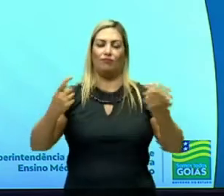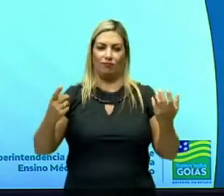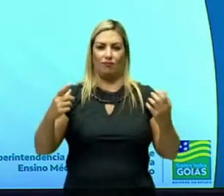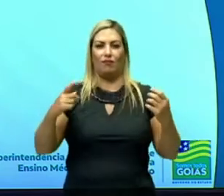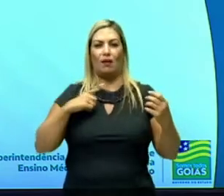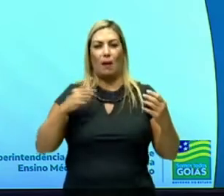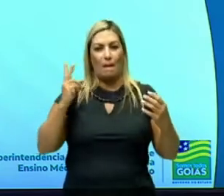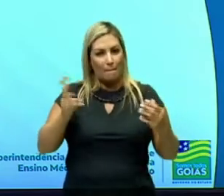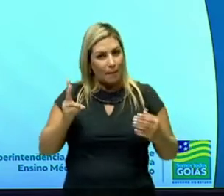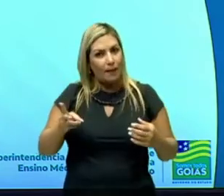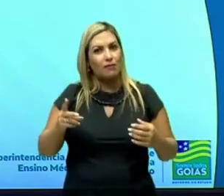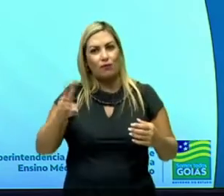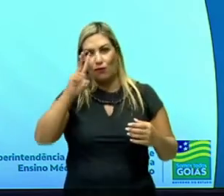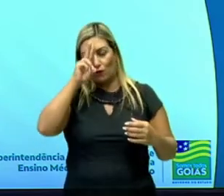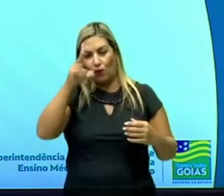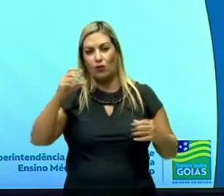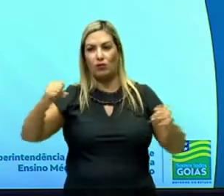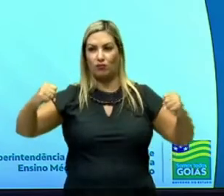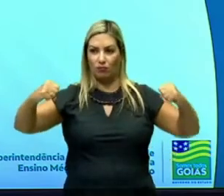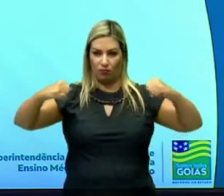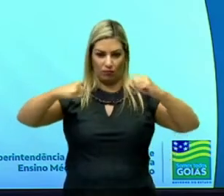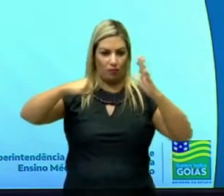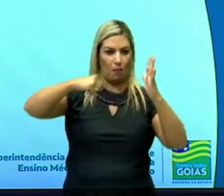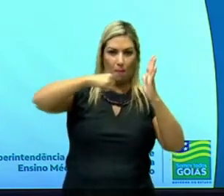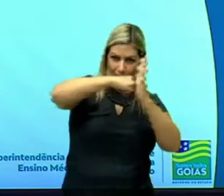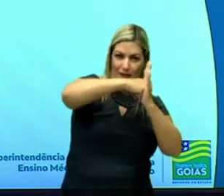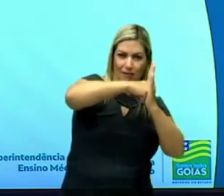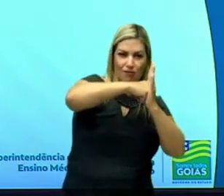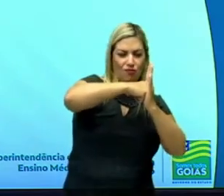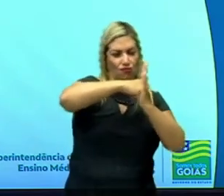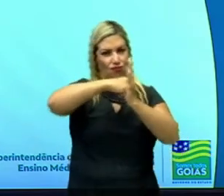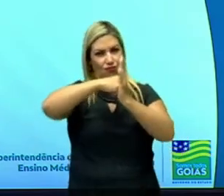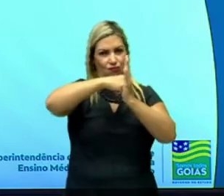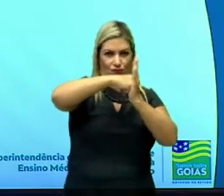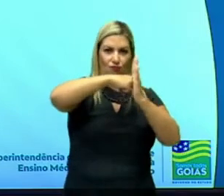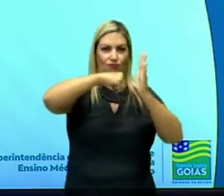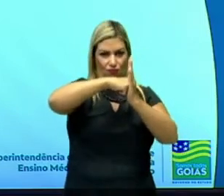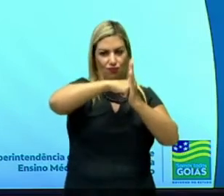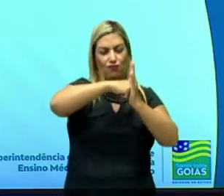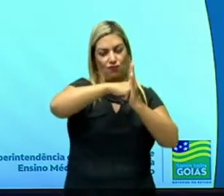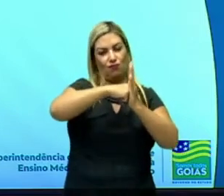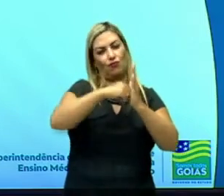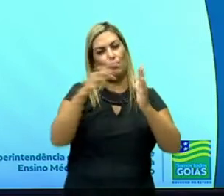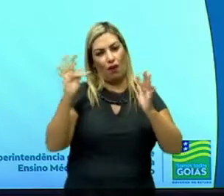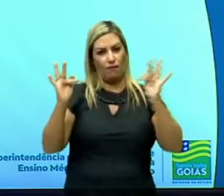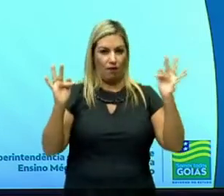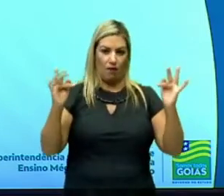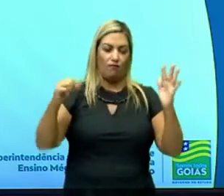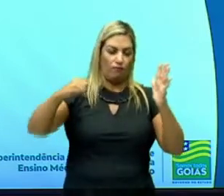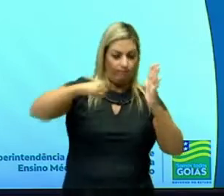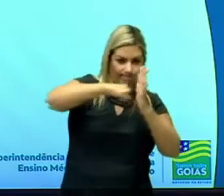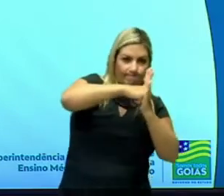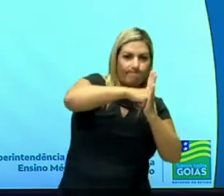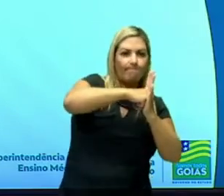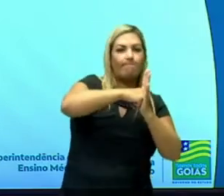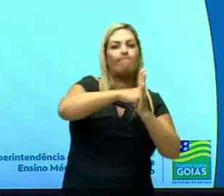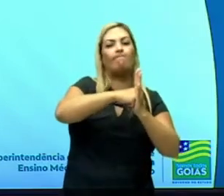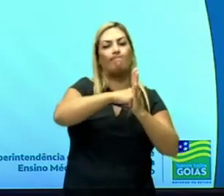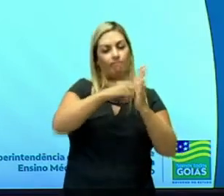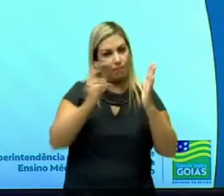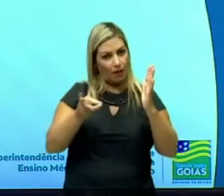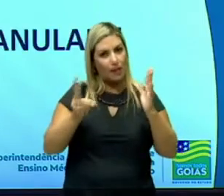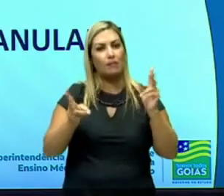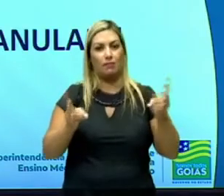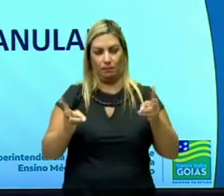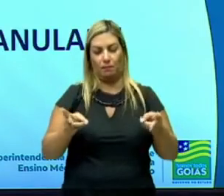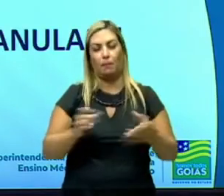Mesma intensidade, quanto maior a força que eu aplico na parede, maior a reação que eu vou ter, ou seja, a minha ação tem a mesma intensidade da minha